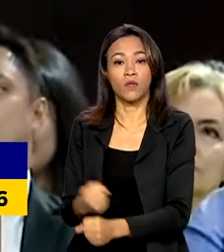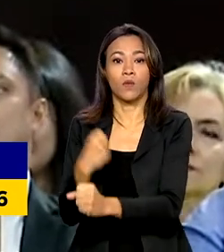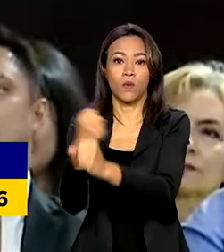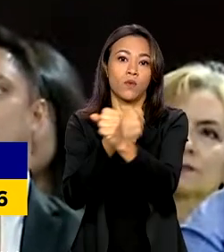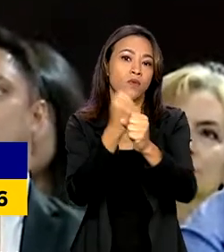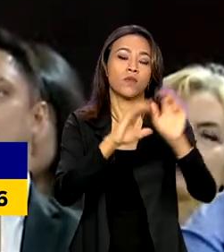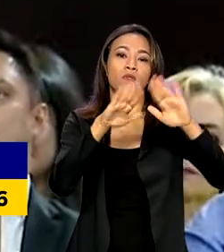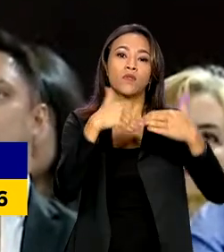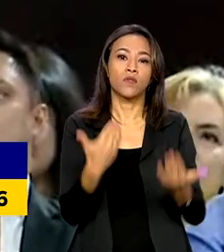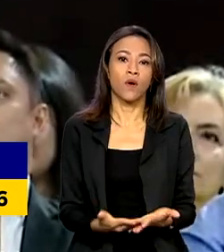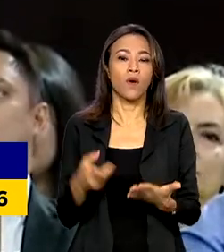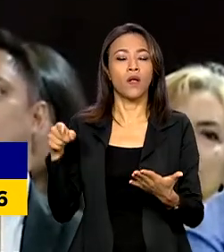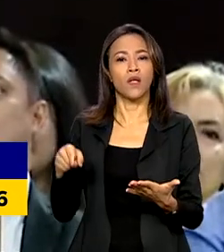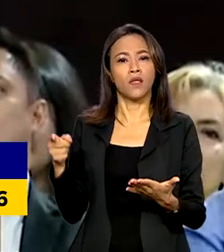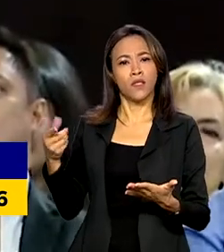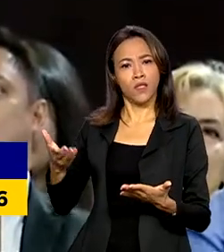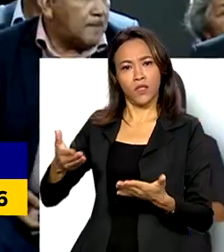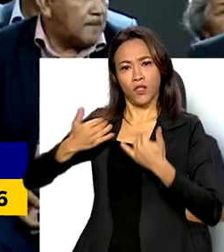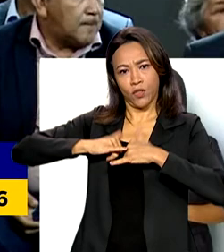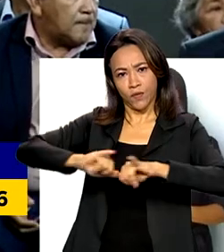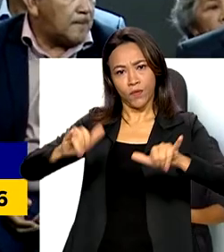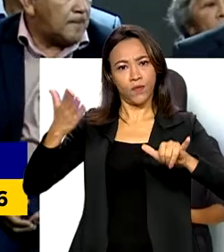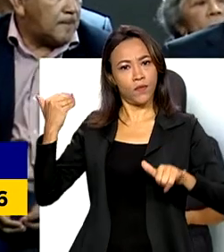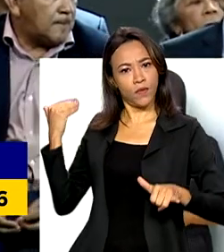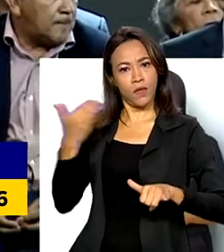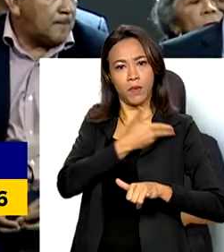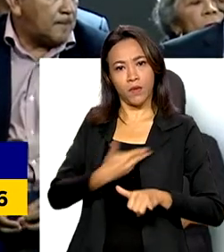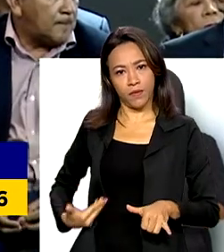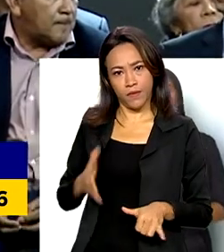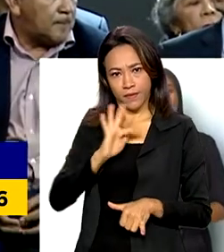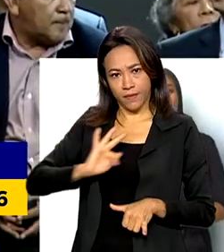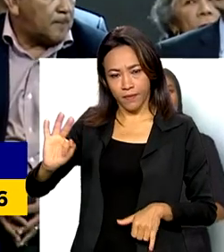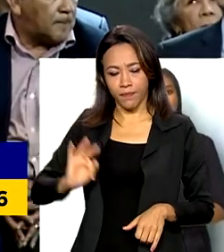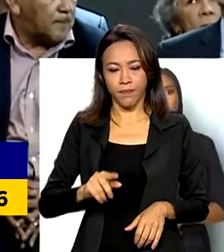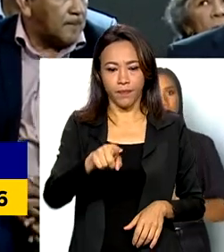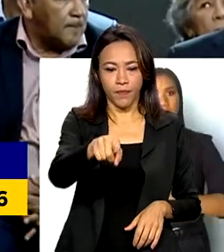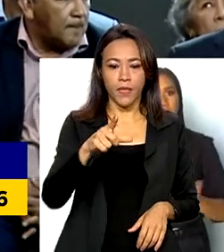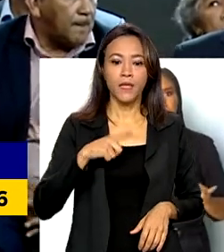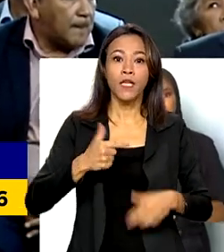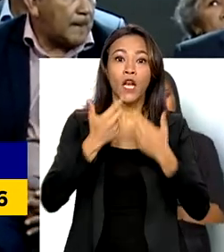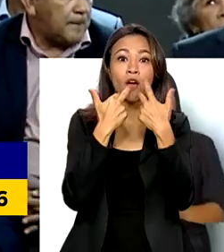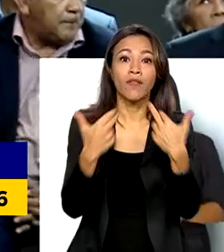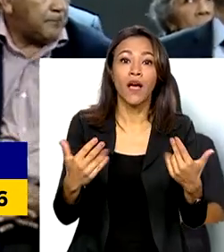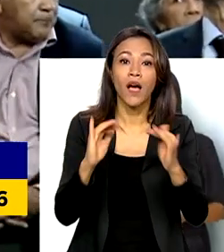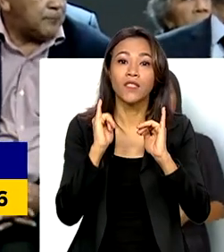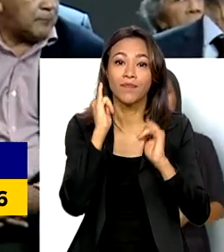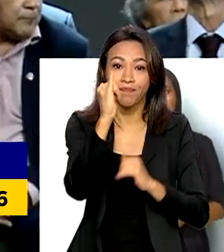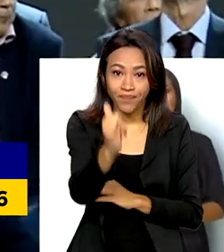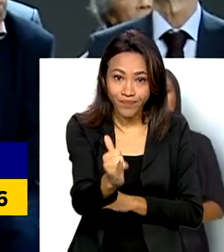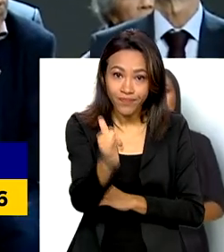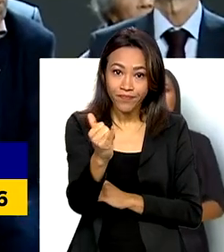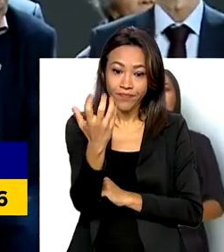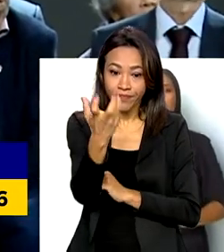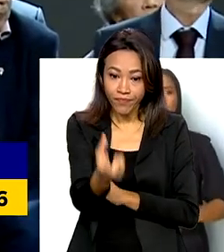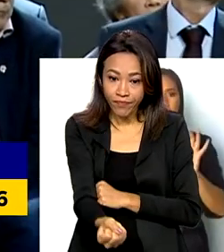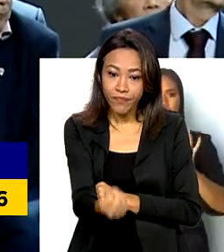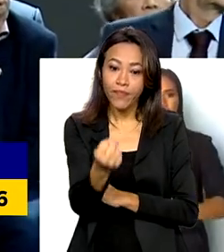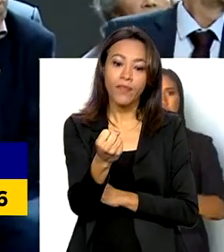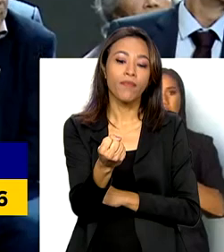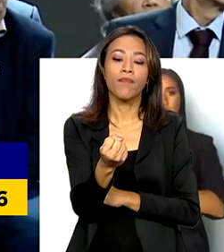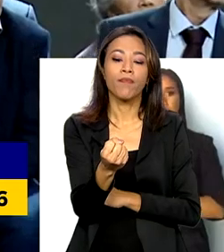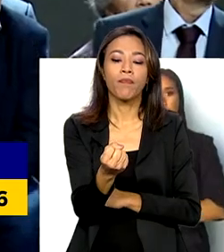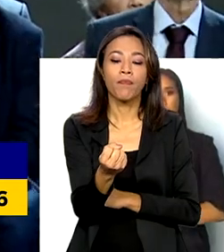básica lançado pelo governo federal. E tem uma novidade, nós vamos reajustar o preço dessas obras